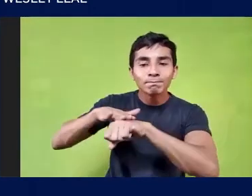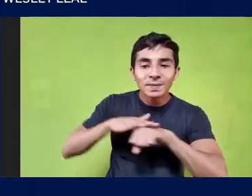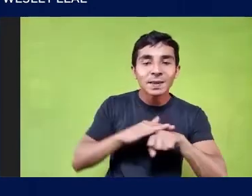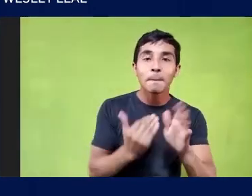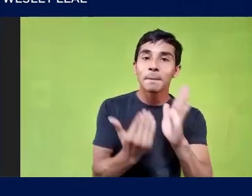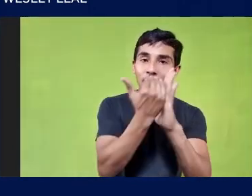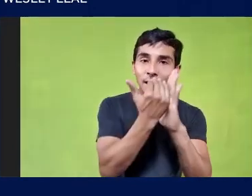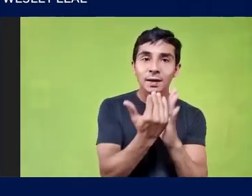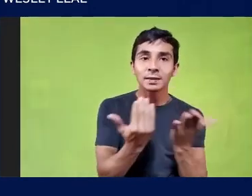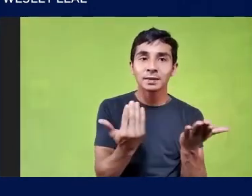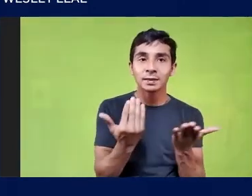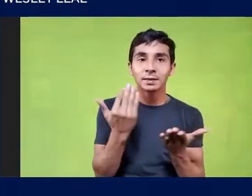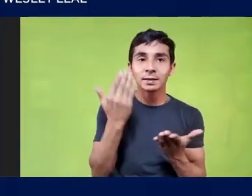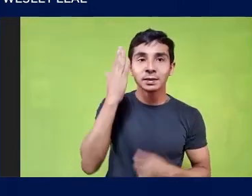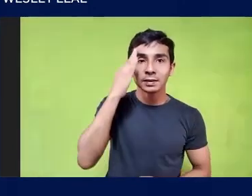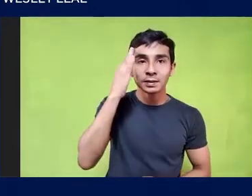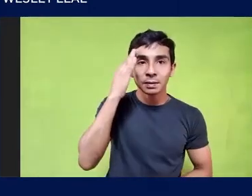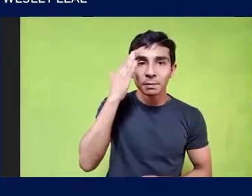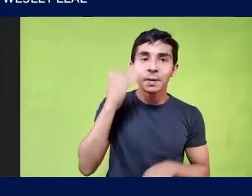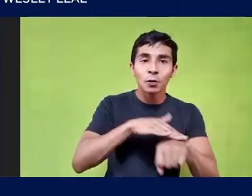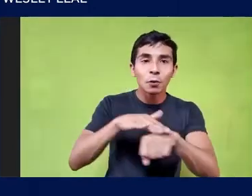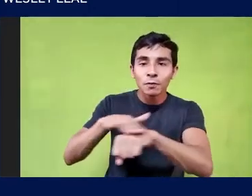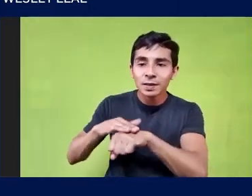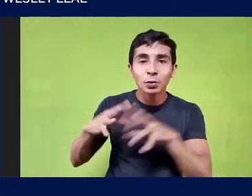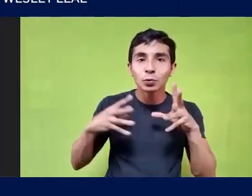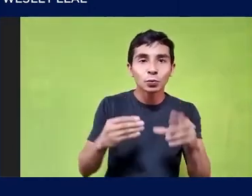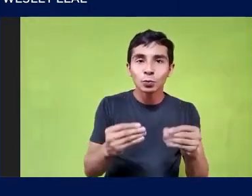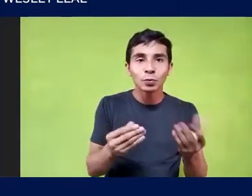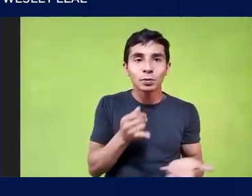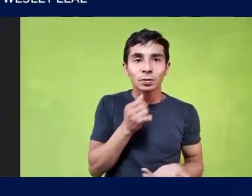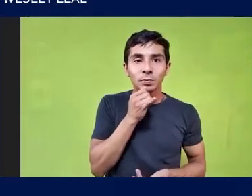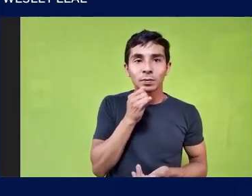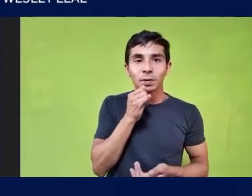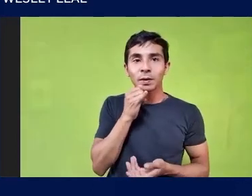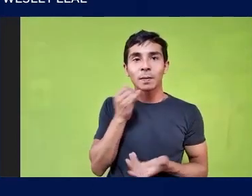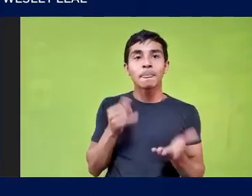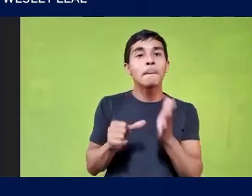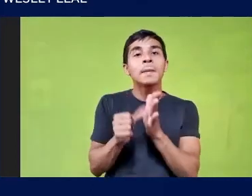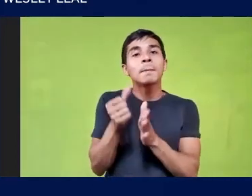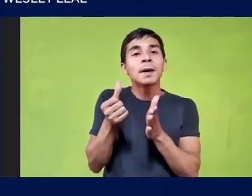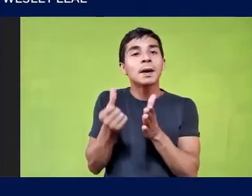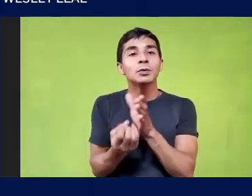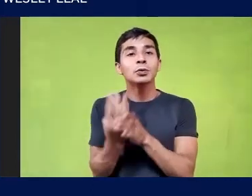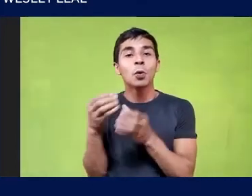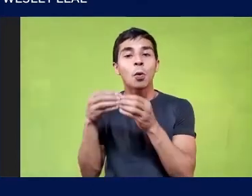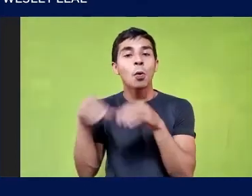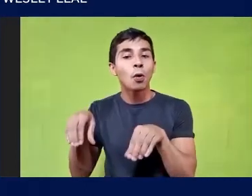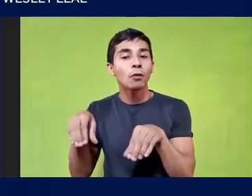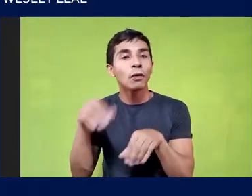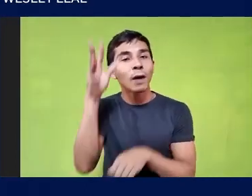ovo ou a galinha Quem abre primeiro Né? Tostinos vende mais Porque é fresquinho É fresquinho Porque vende mais Esses dilemas Da minha geração